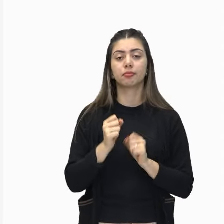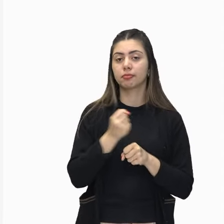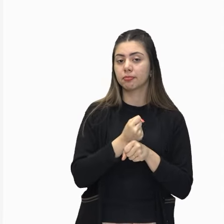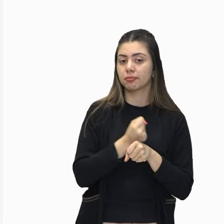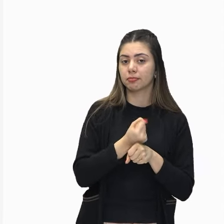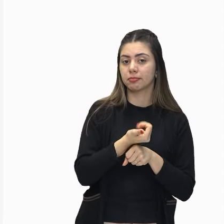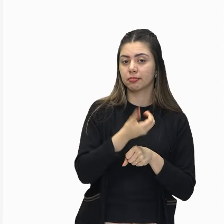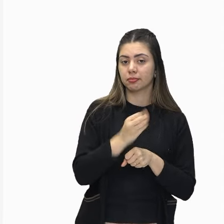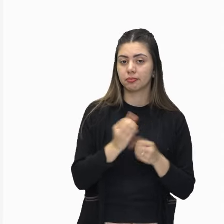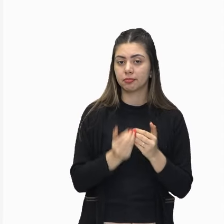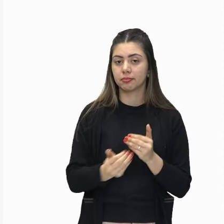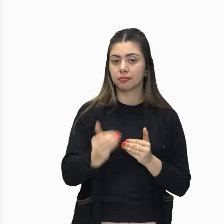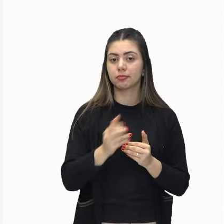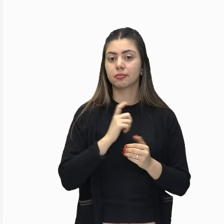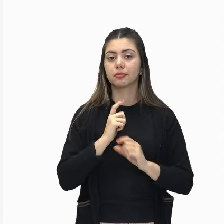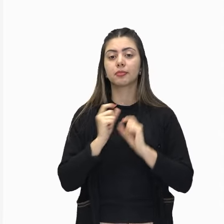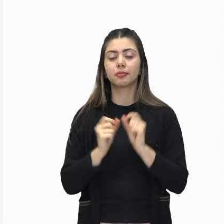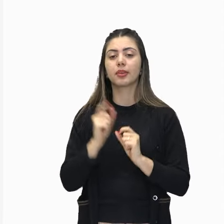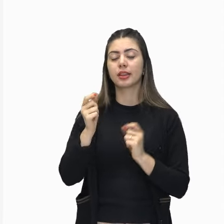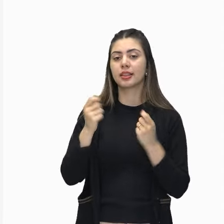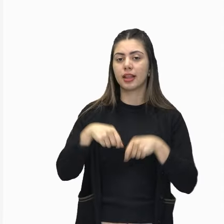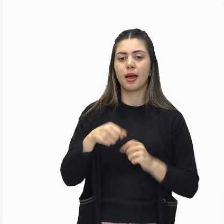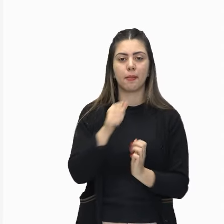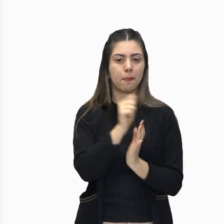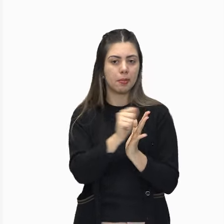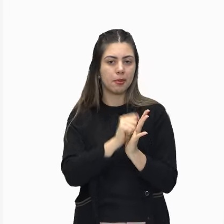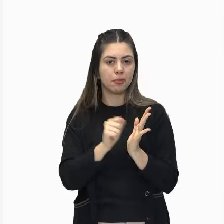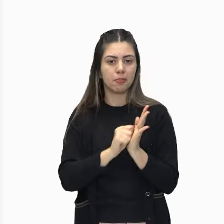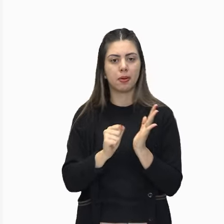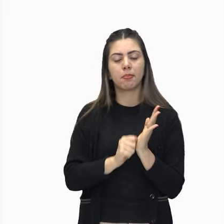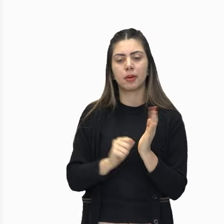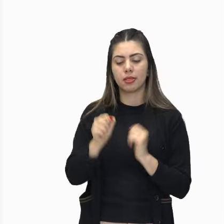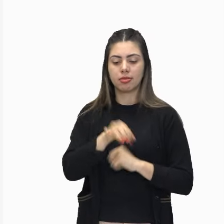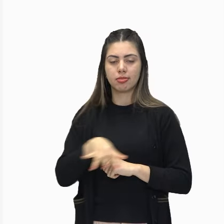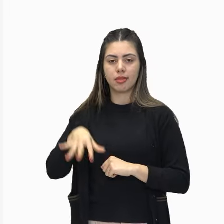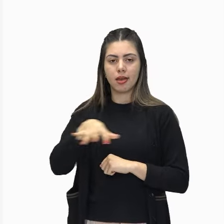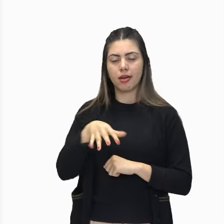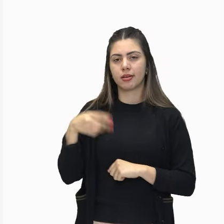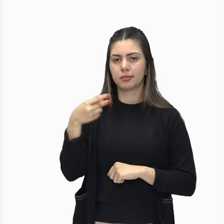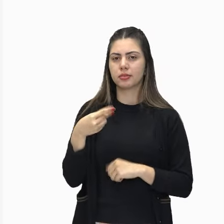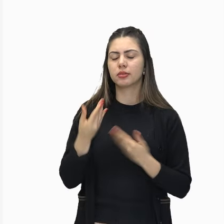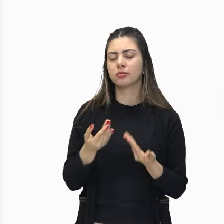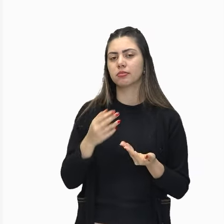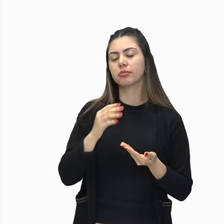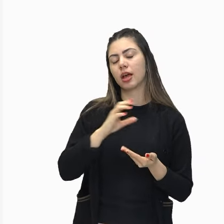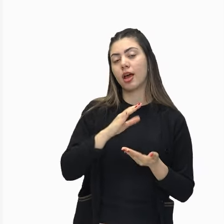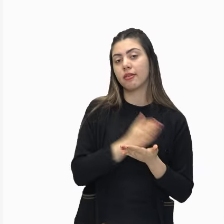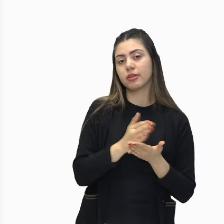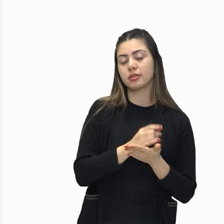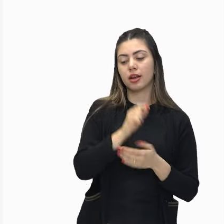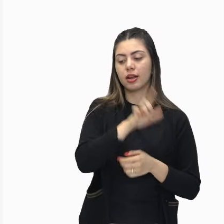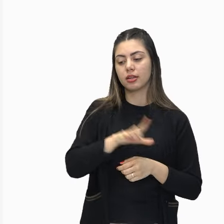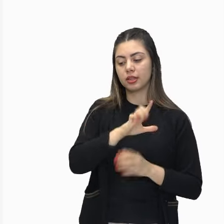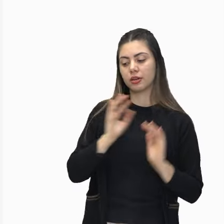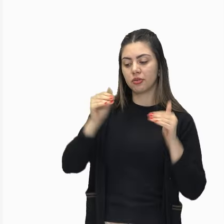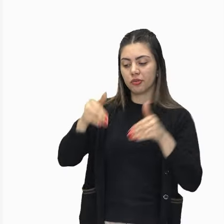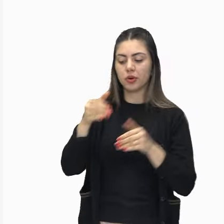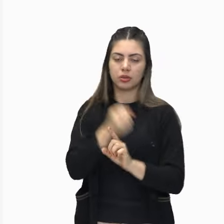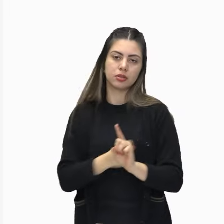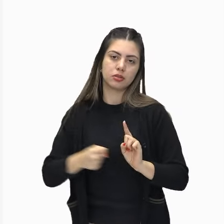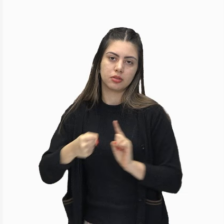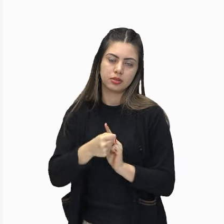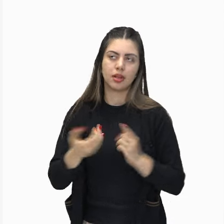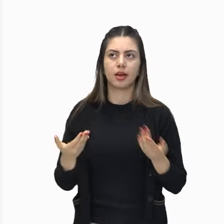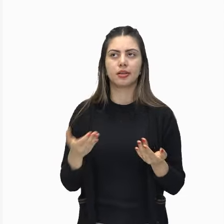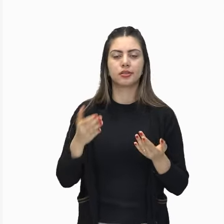produções, ora, se engajam politicamente, ou seja, ora, elas são voltadas mais para questões sociais, vão